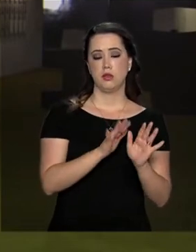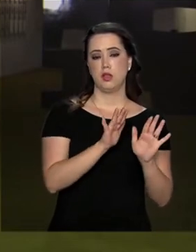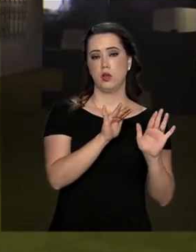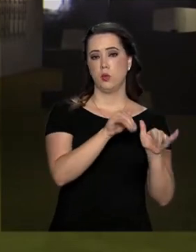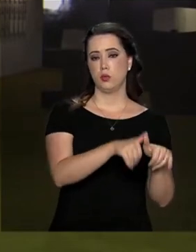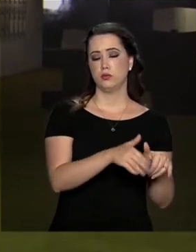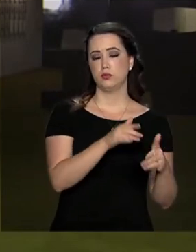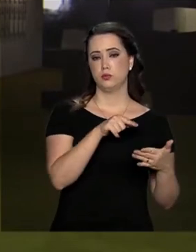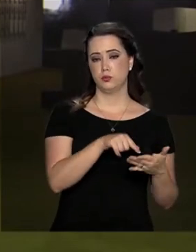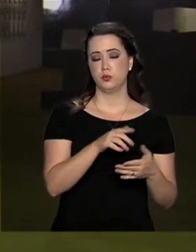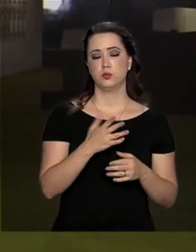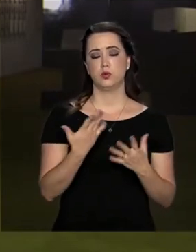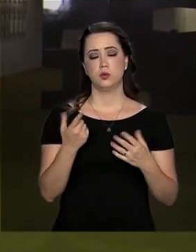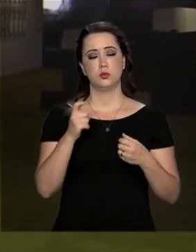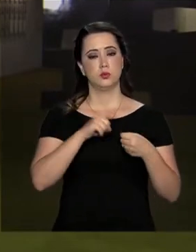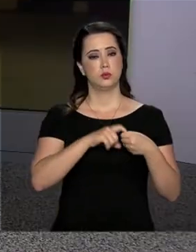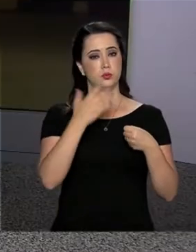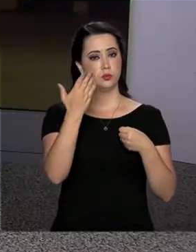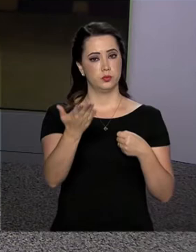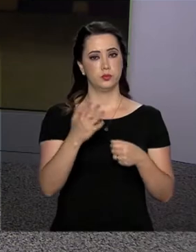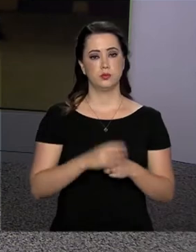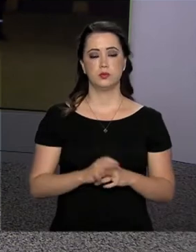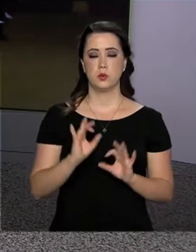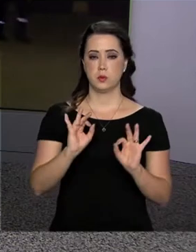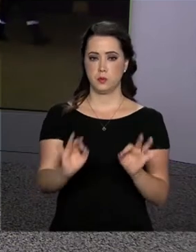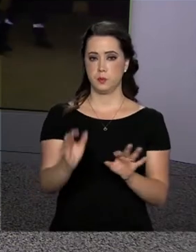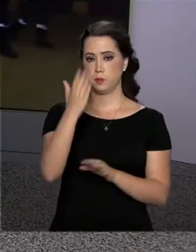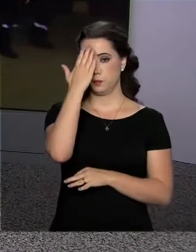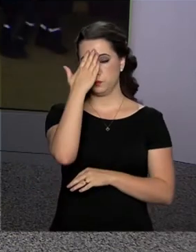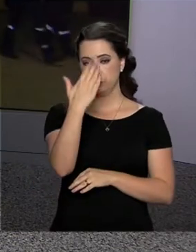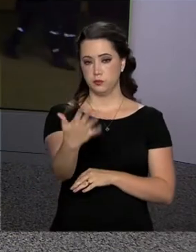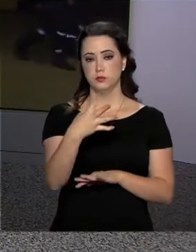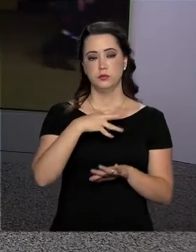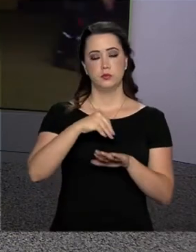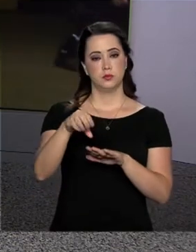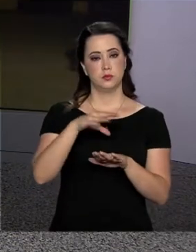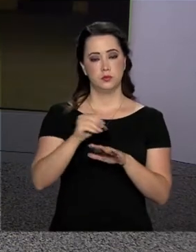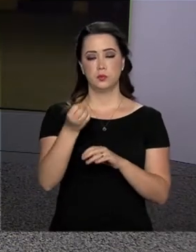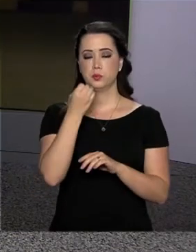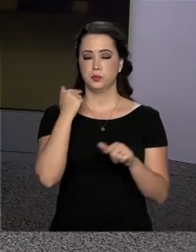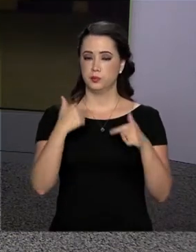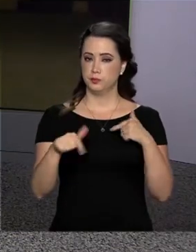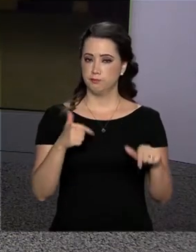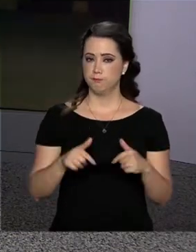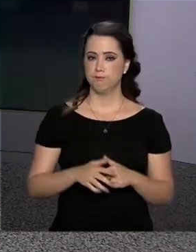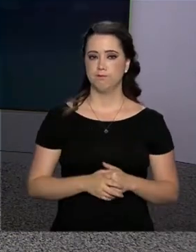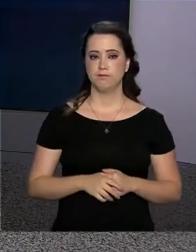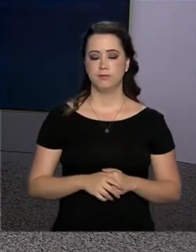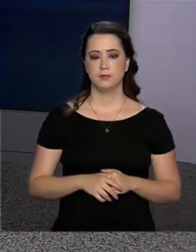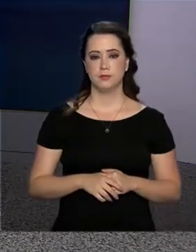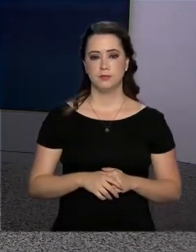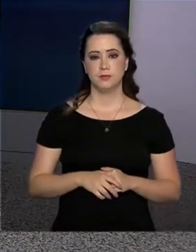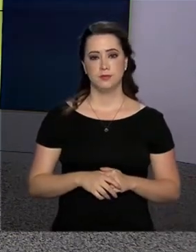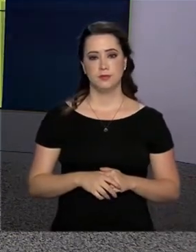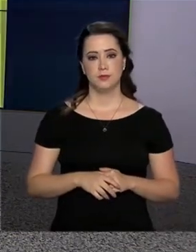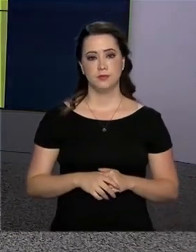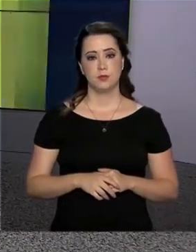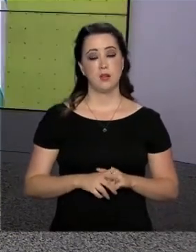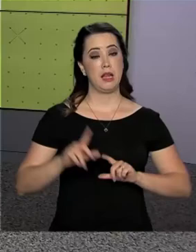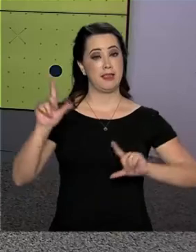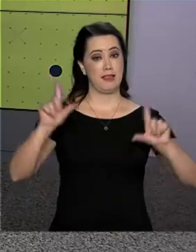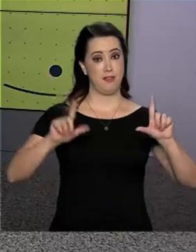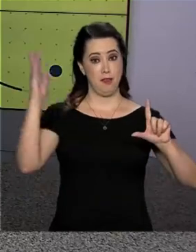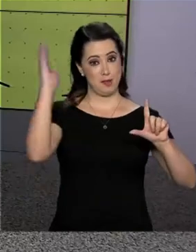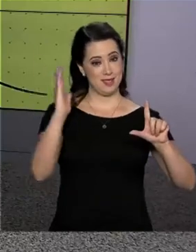interno da Câmara. Eu volto com você, Roberto. Está ótimo, Pablo. Obrigado aí pelas informações. Bom trabalho. E a TV Brasil